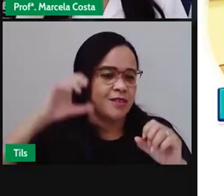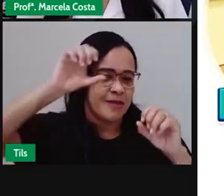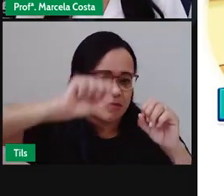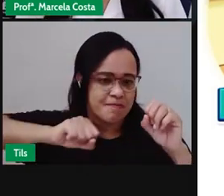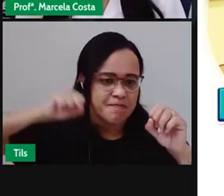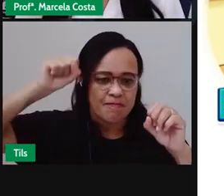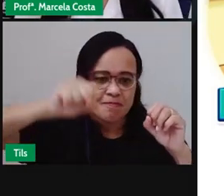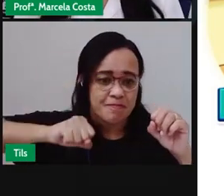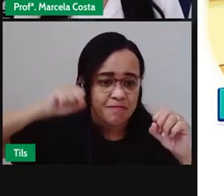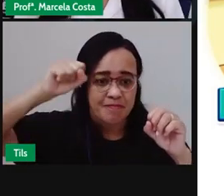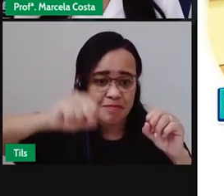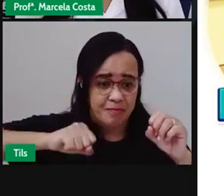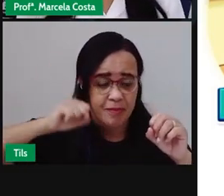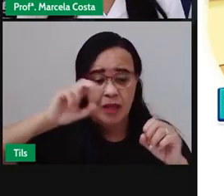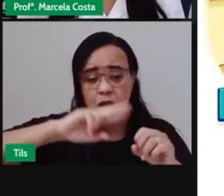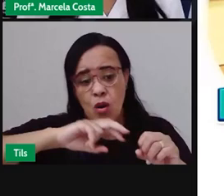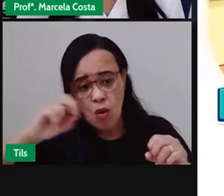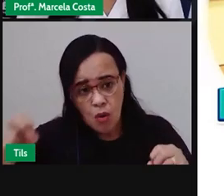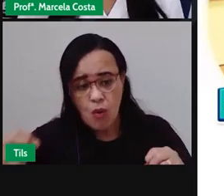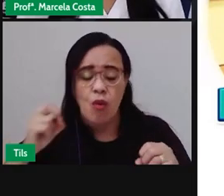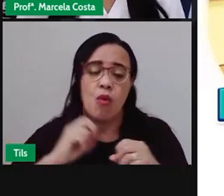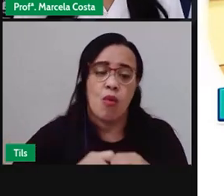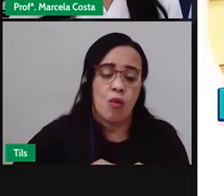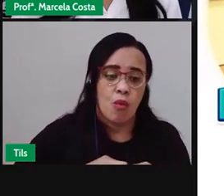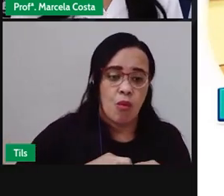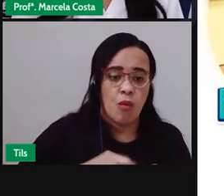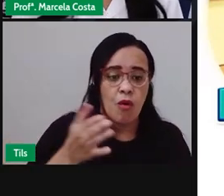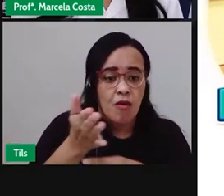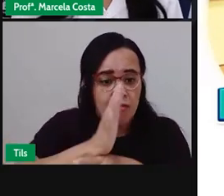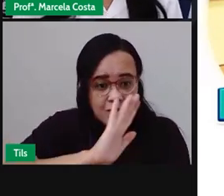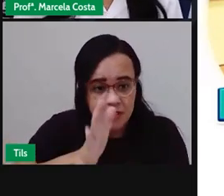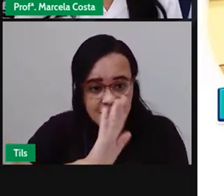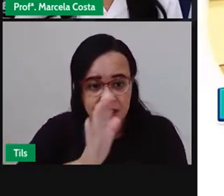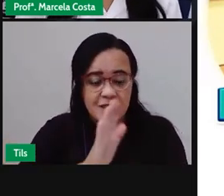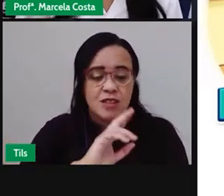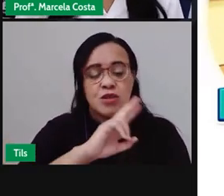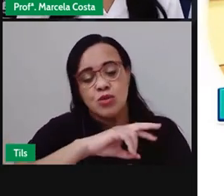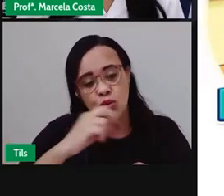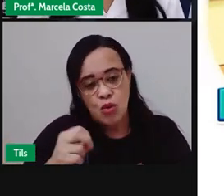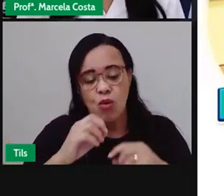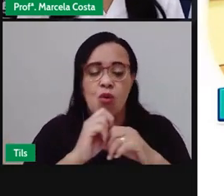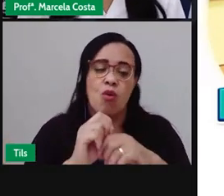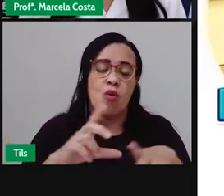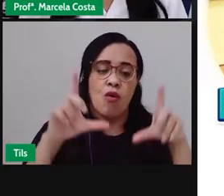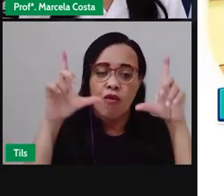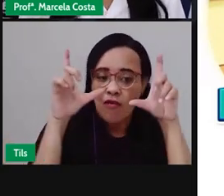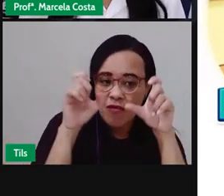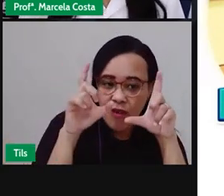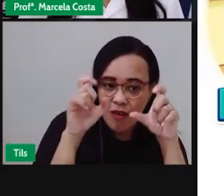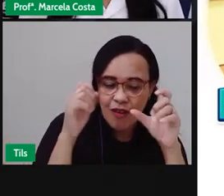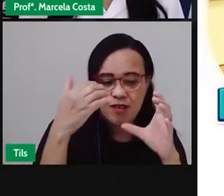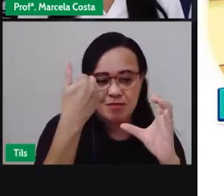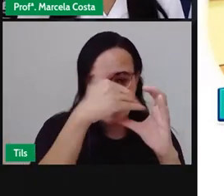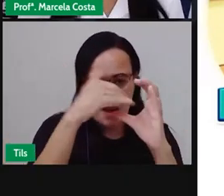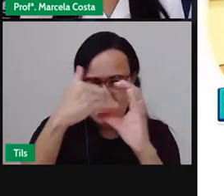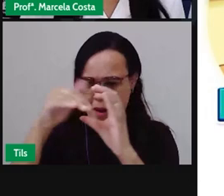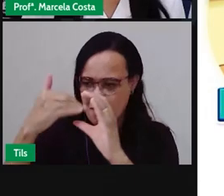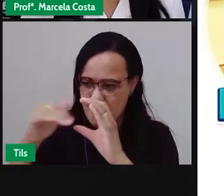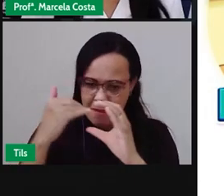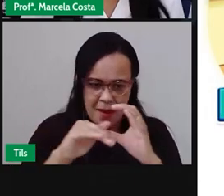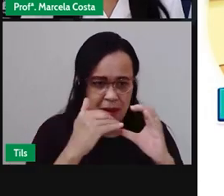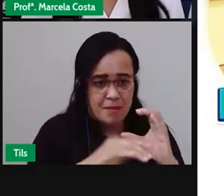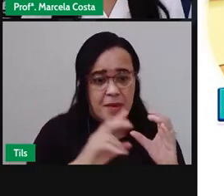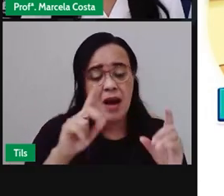vídeos enviar fotos pra esses moradores ou também confeccionar